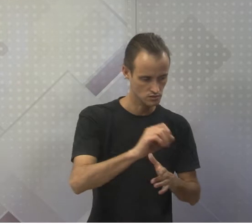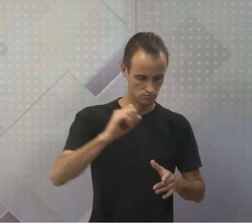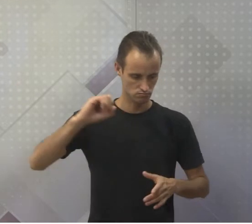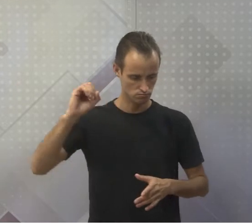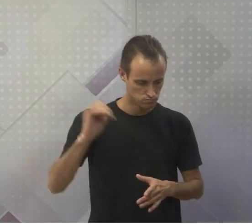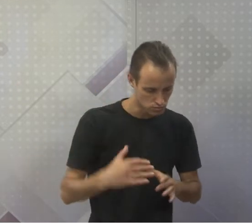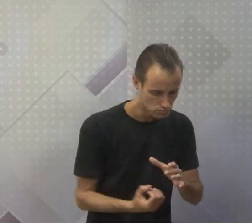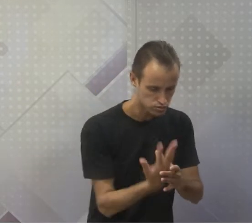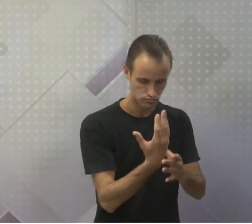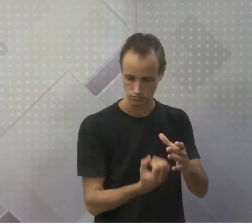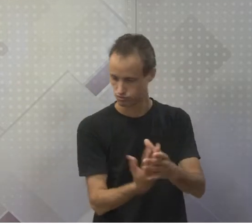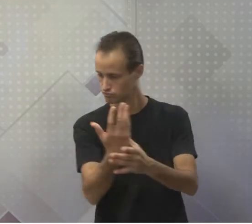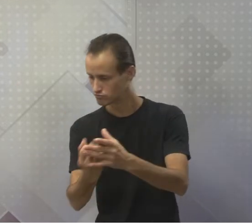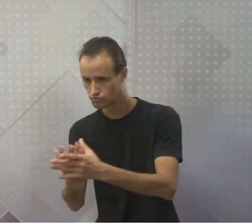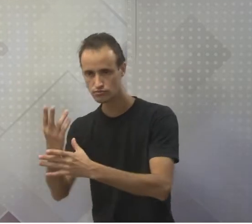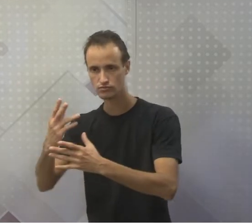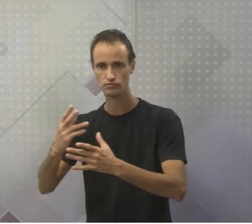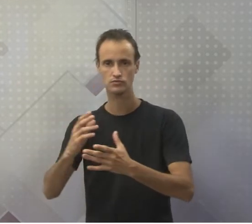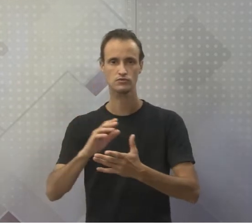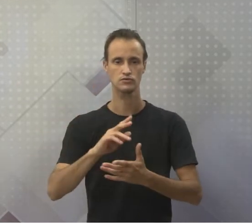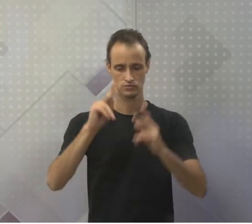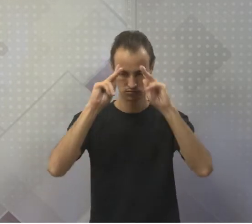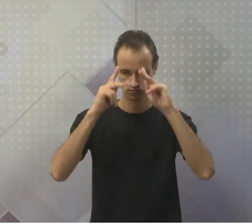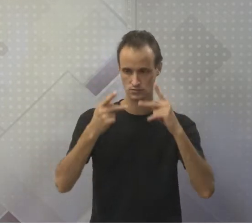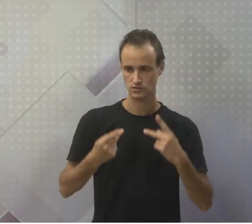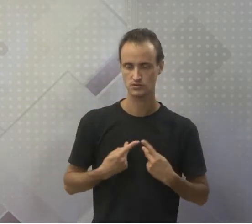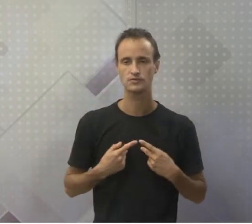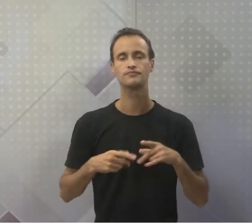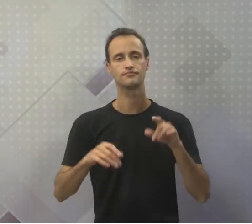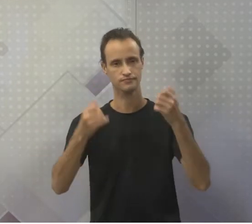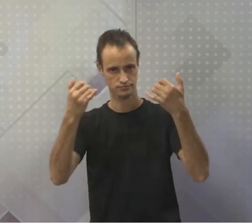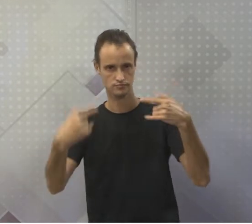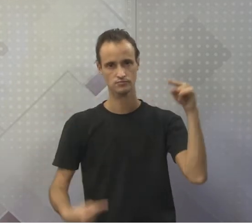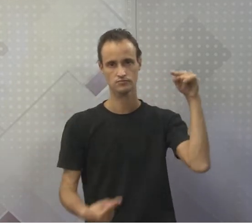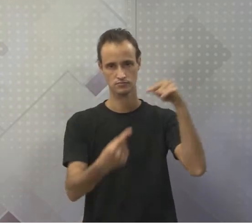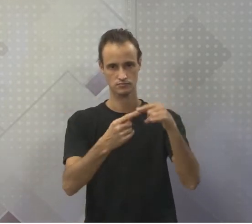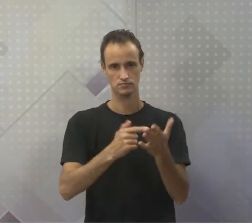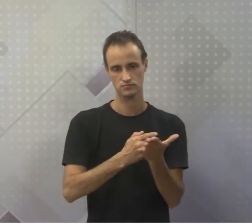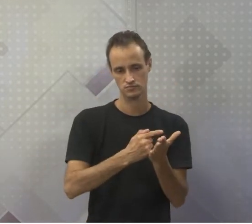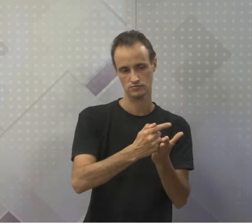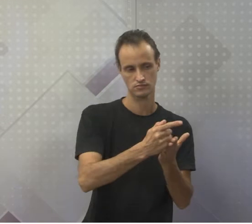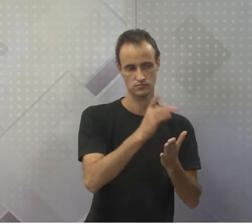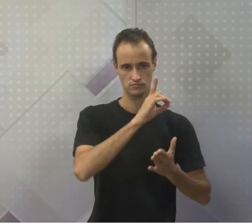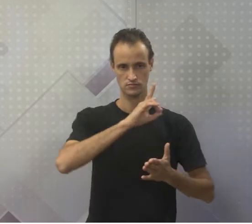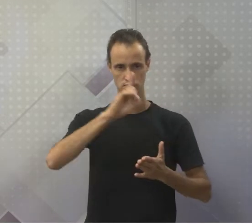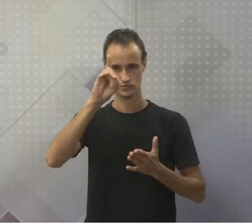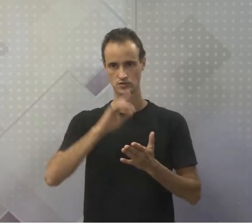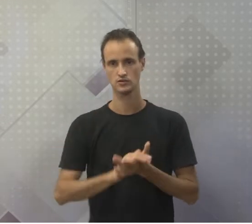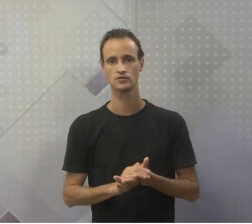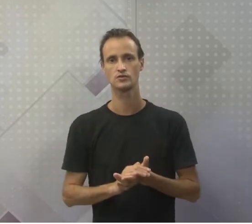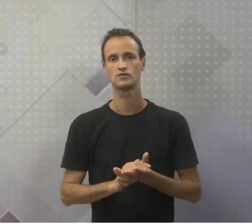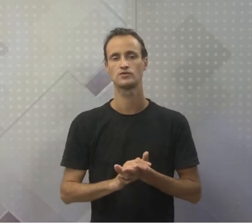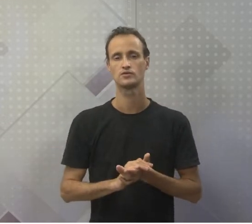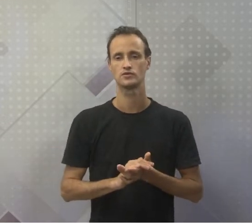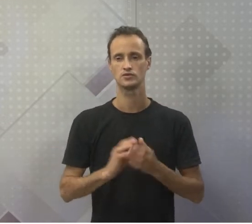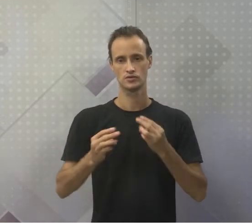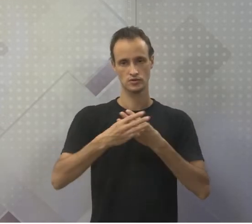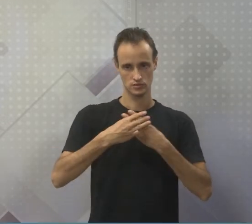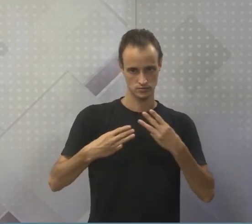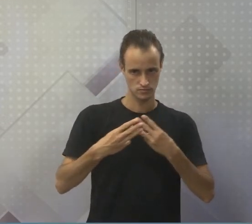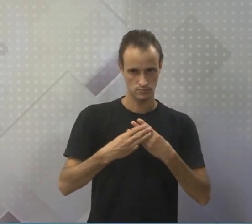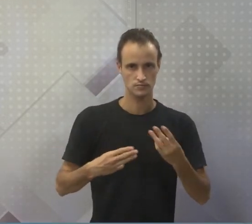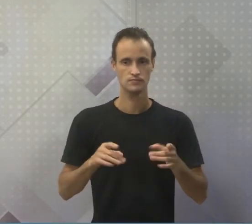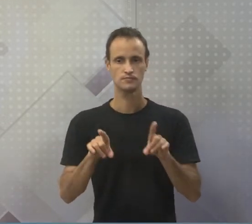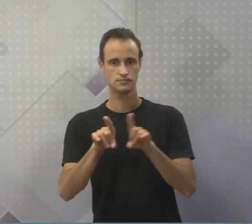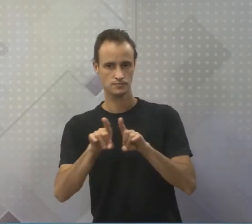criada. Isso nos fala em orar mais uma vez do Gênesis. Afinal, o Deus dos cristãos e dos judeus criou o homem do barro.